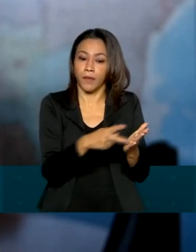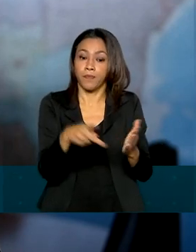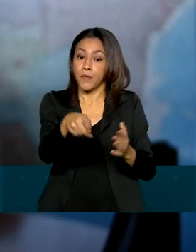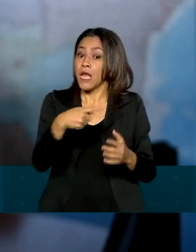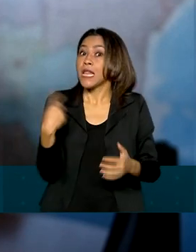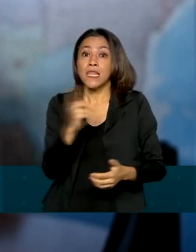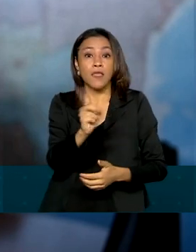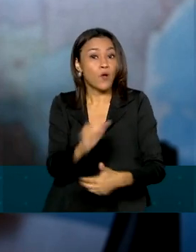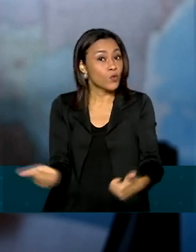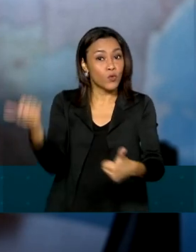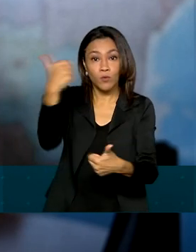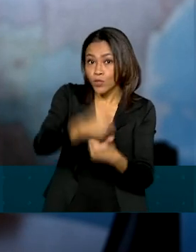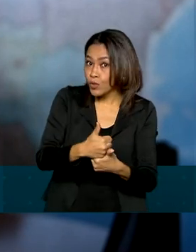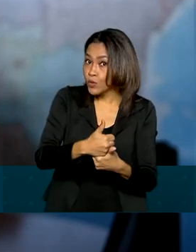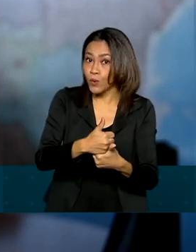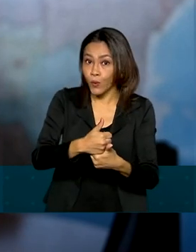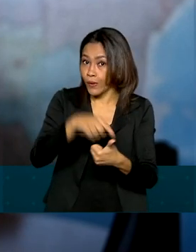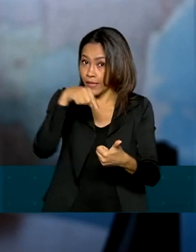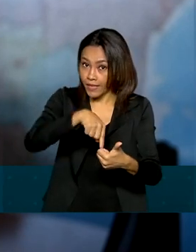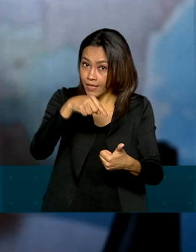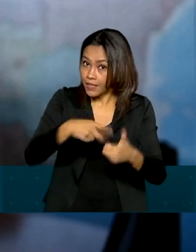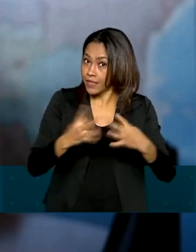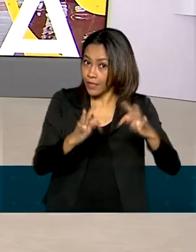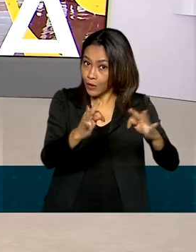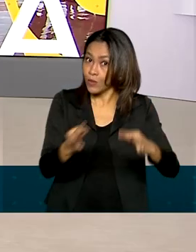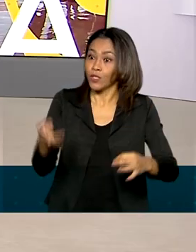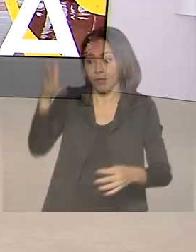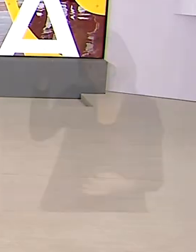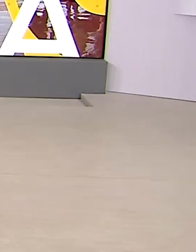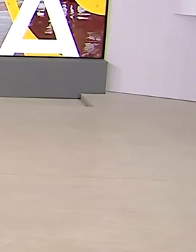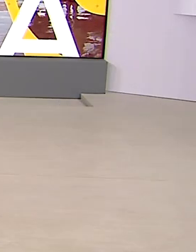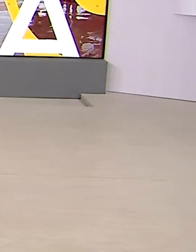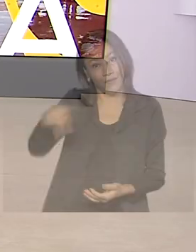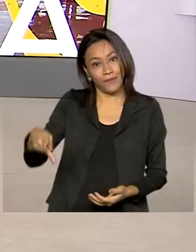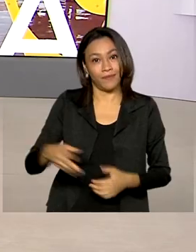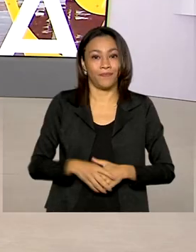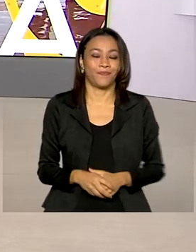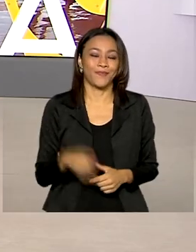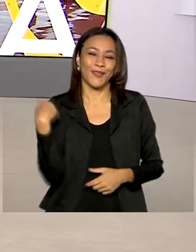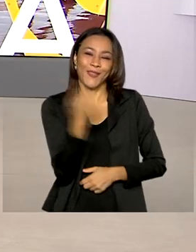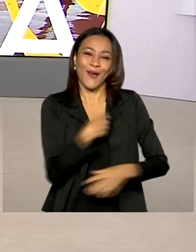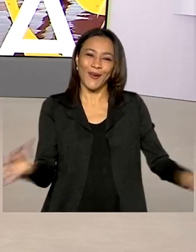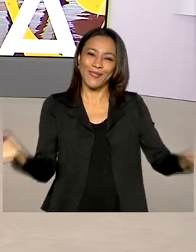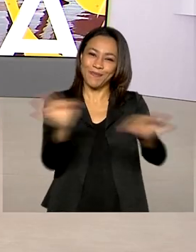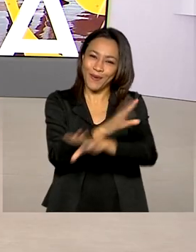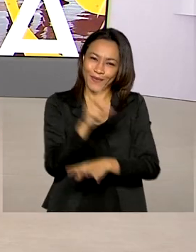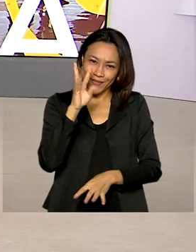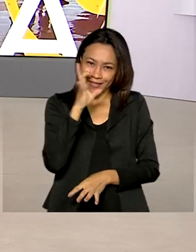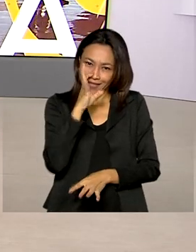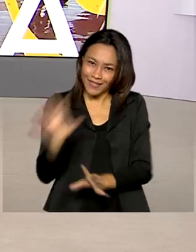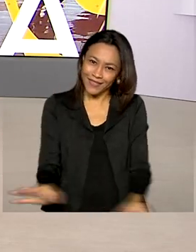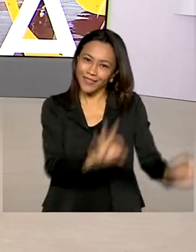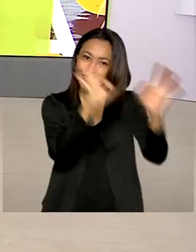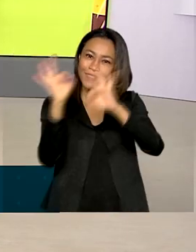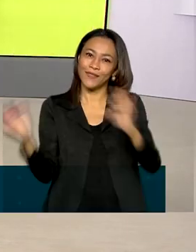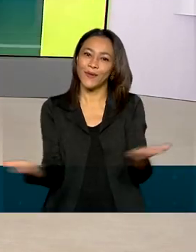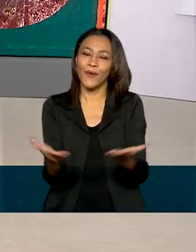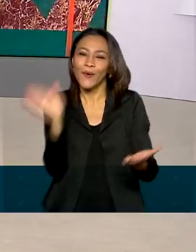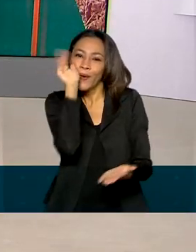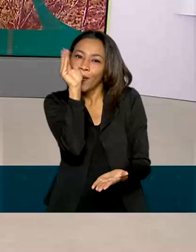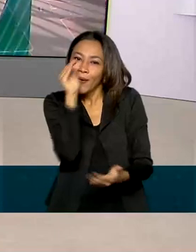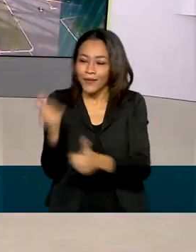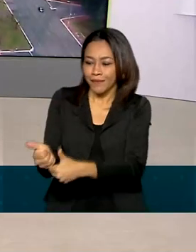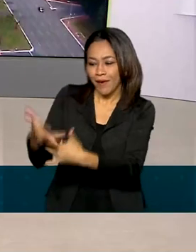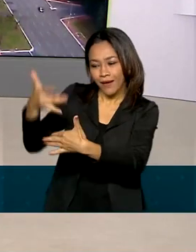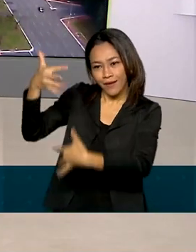a instrução dada pelos professores em sala de aula. E a gente fica por aqui, as reportagens de hoje, você confere em